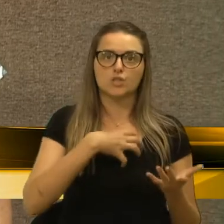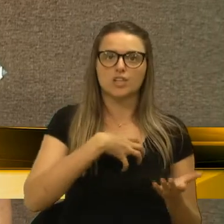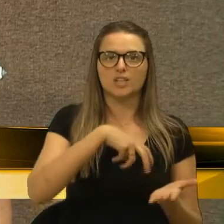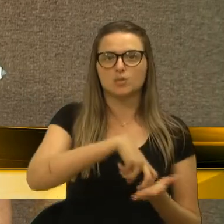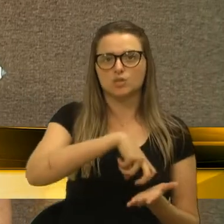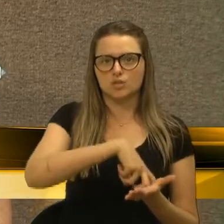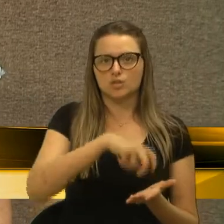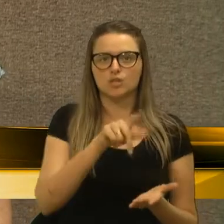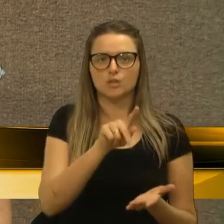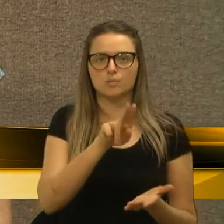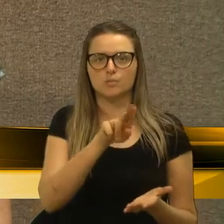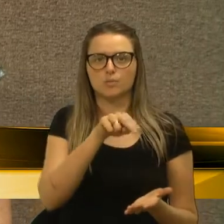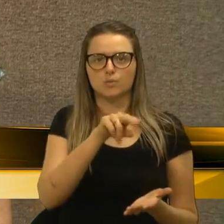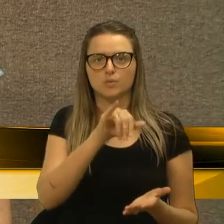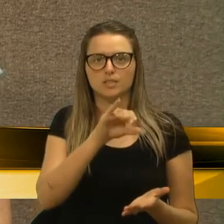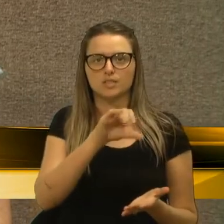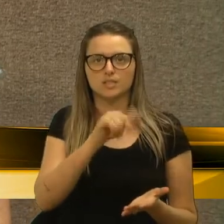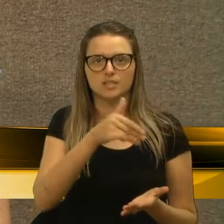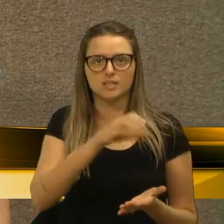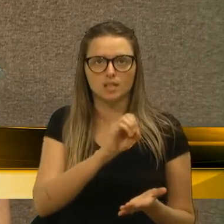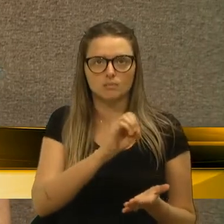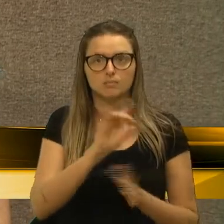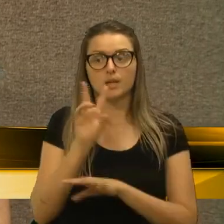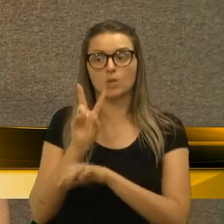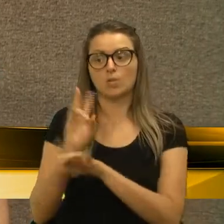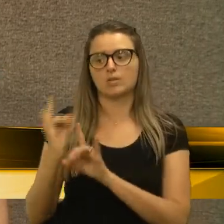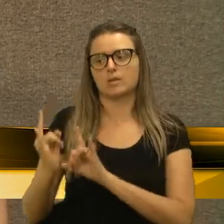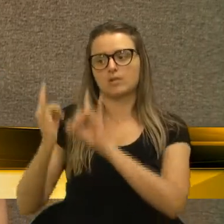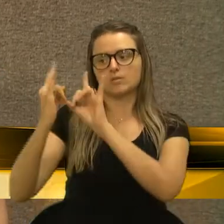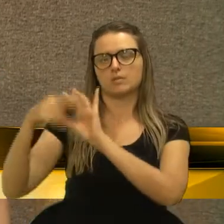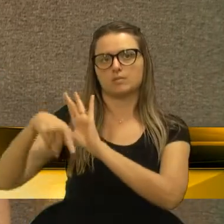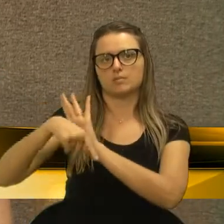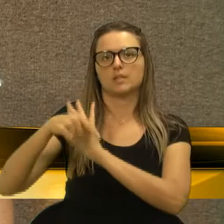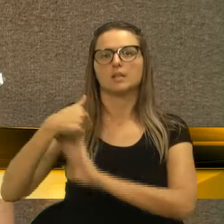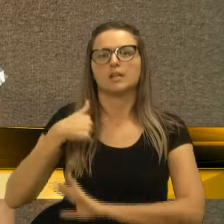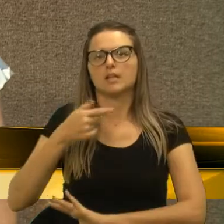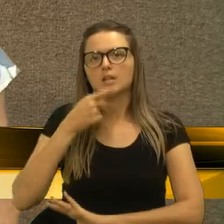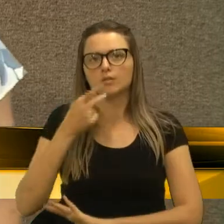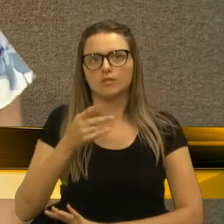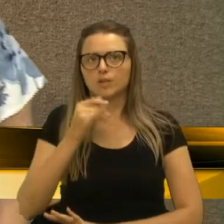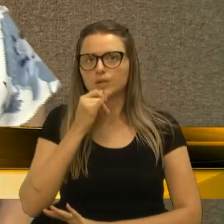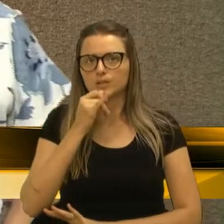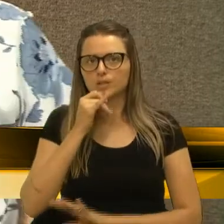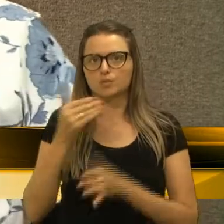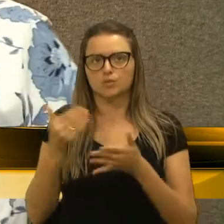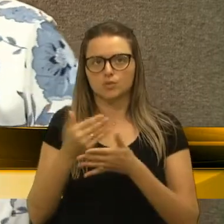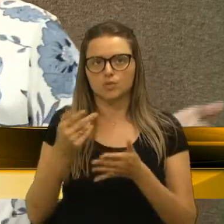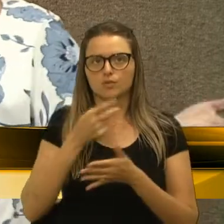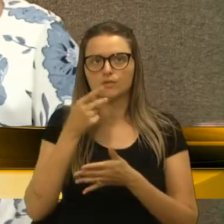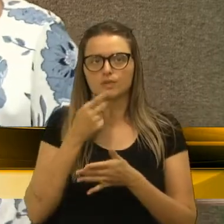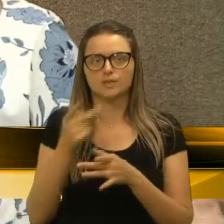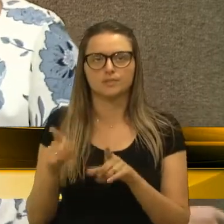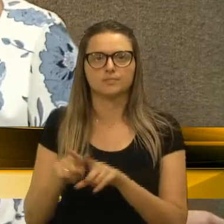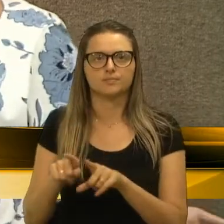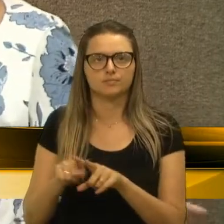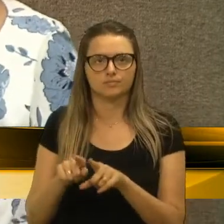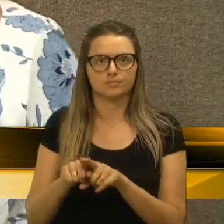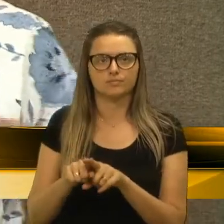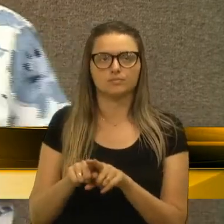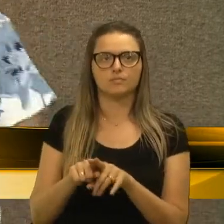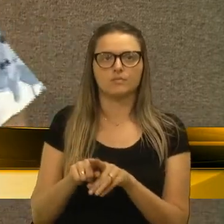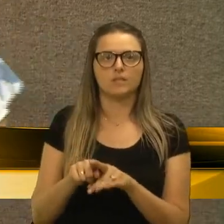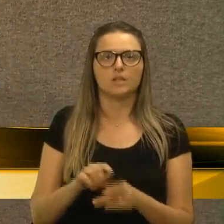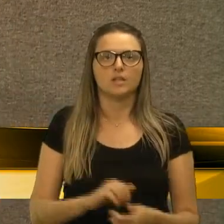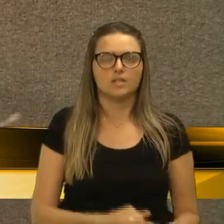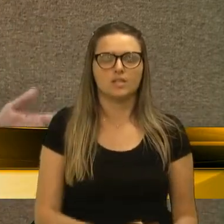preservar os nossos prédios. Eu coloco aqui como exemplo, já mostrei, falei aqui, a estação férrea lá